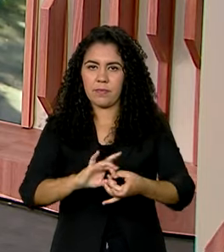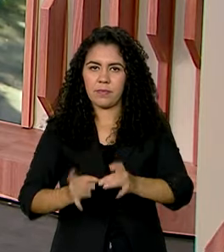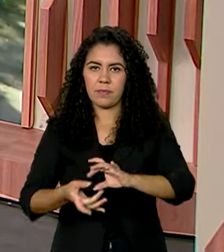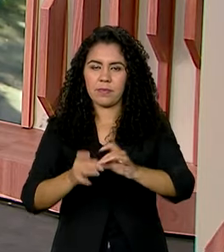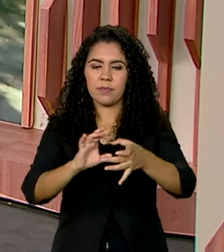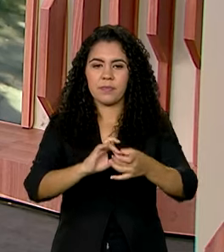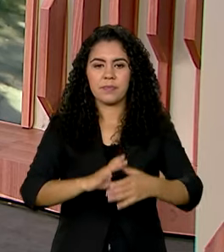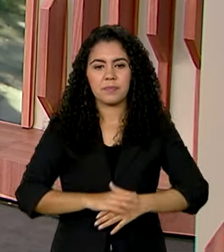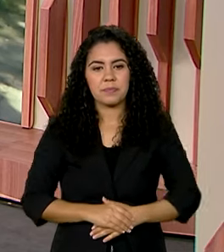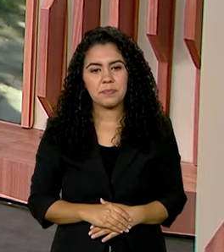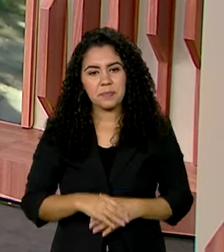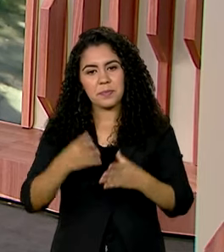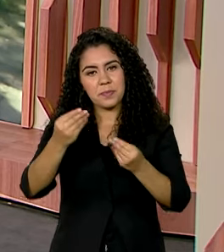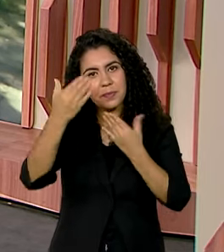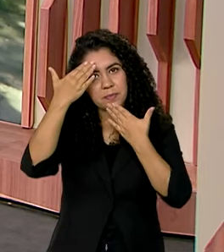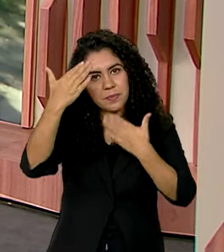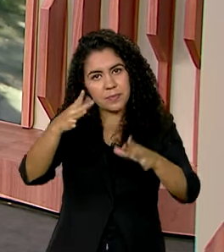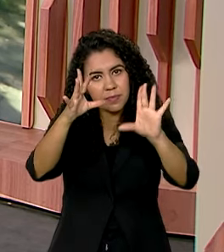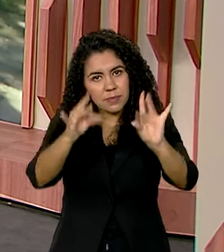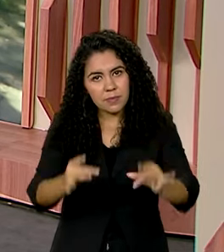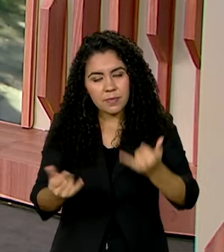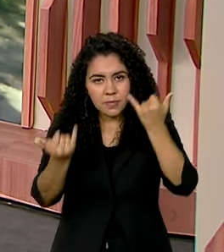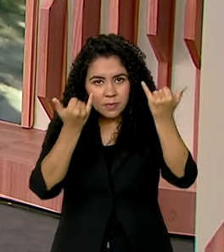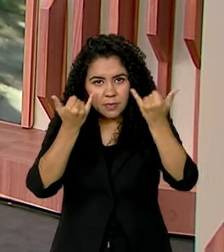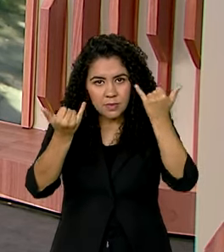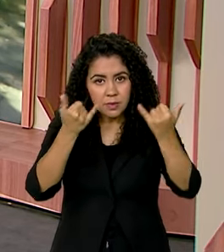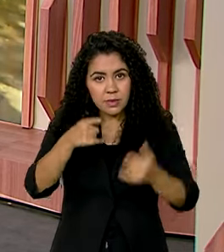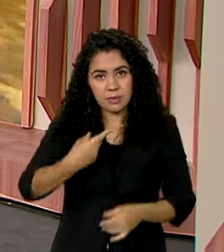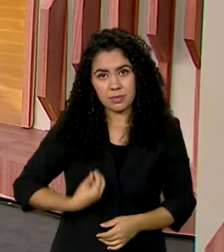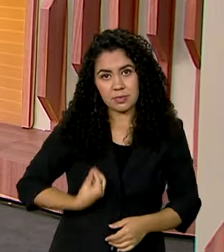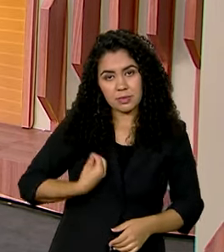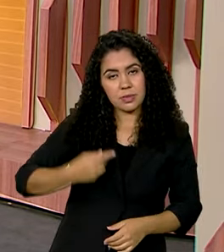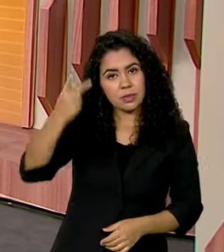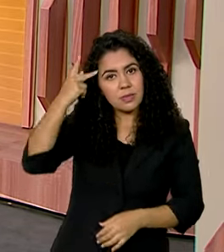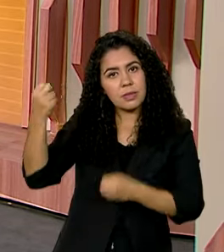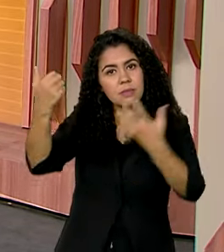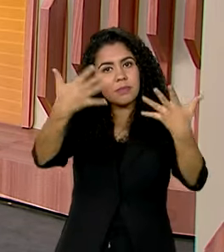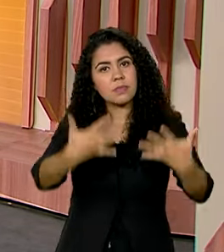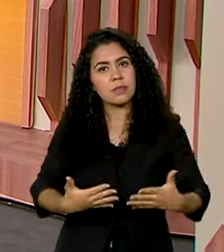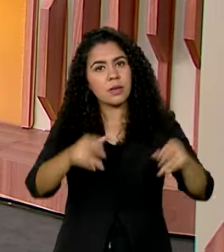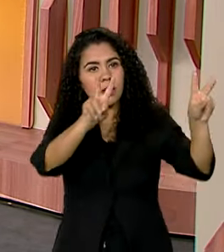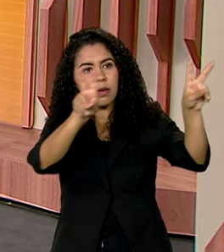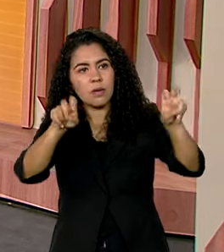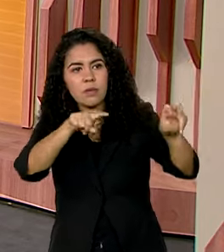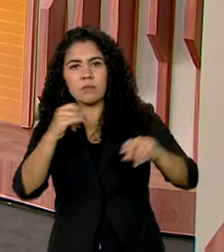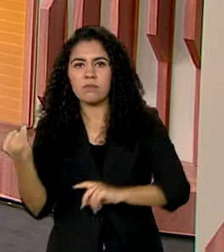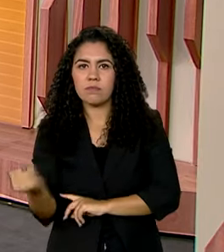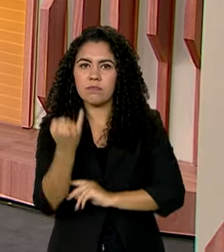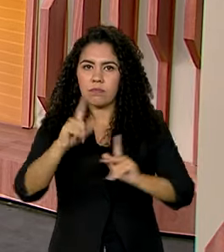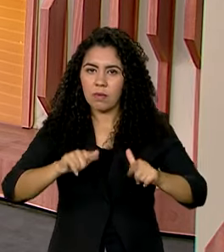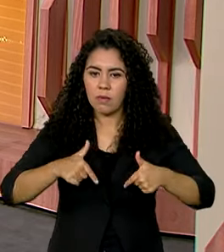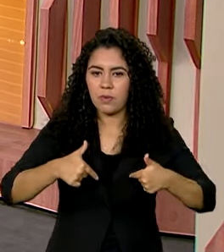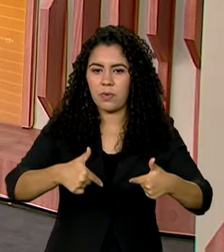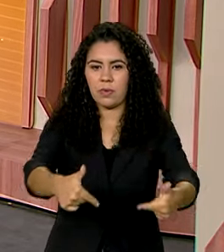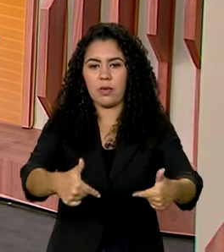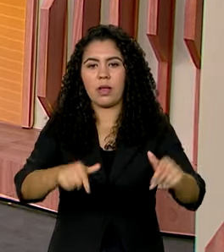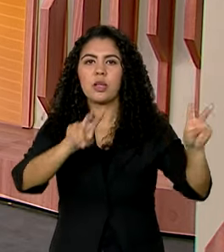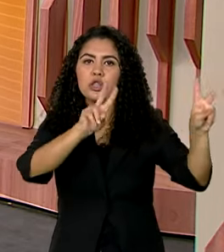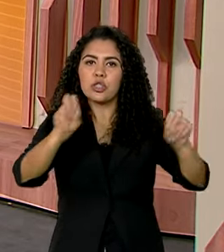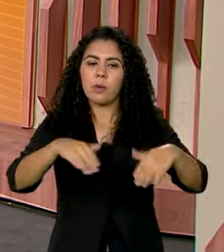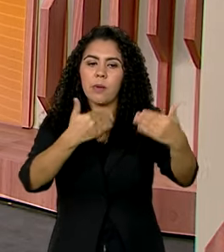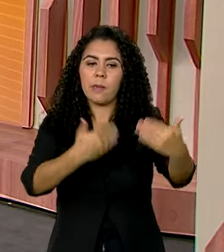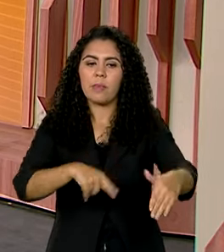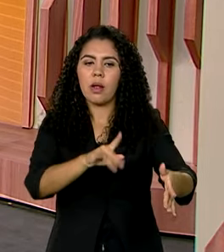Ok, muito obrigada pelas informações. Dimas Sol, de Direto de São Paulo, falando dessa importante iniciativa aí, essa Olimpíada